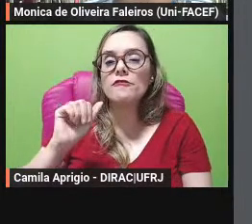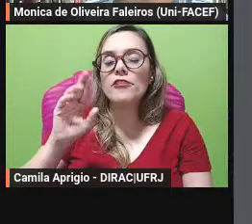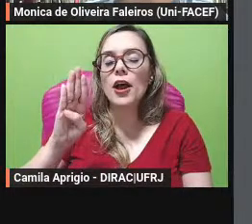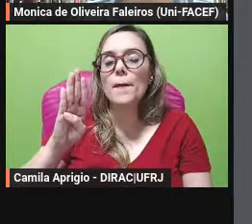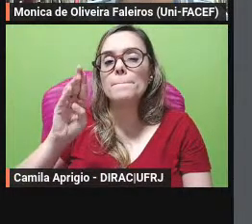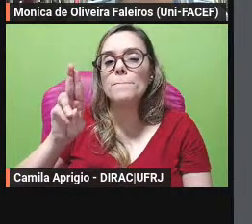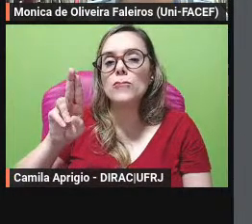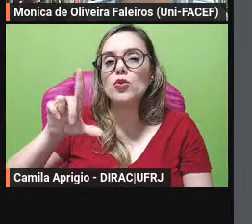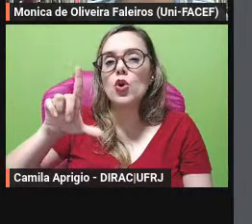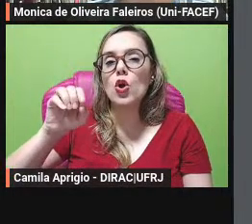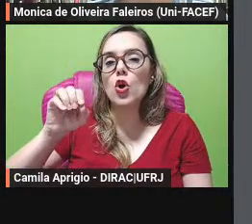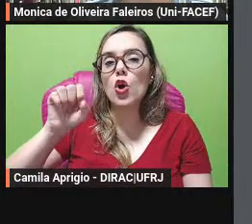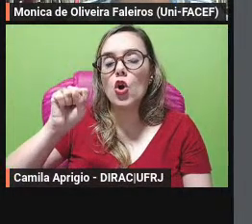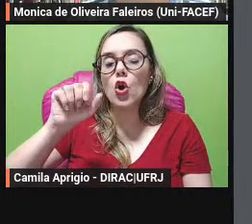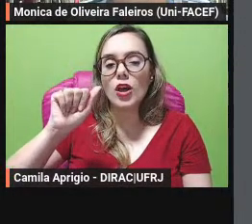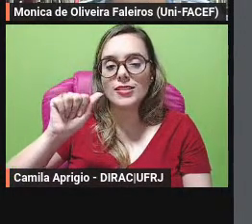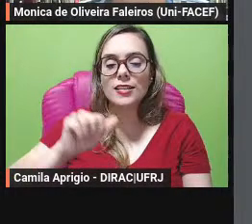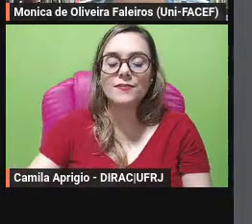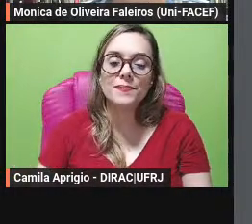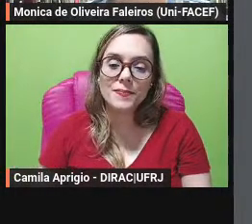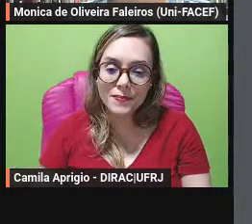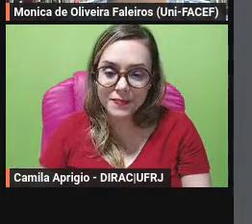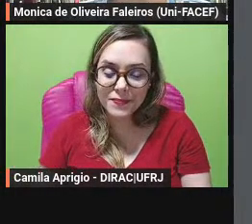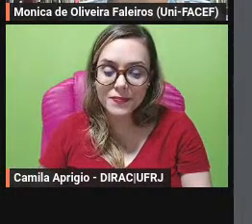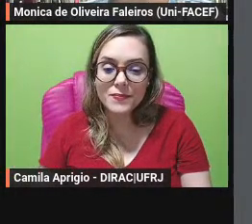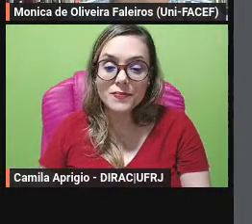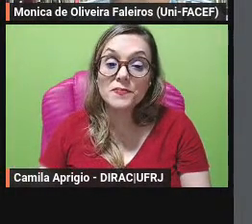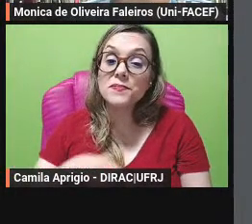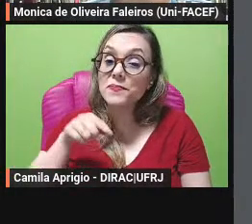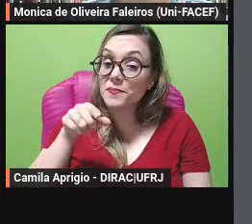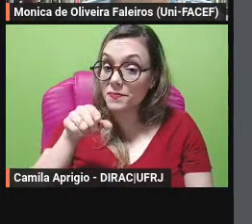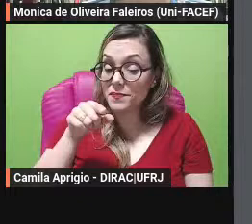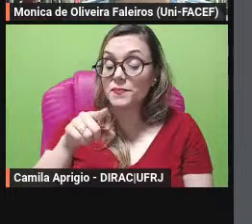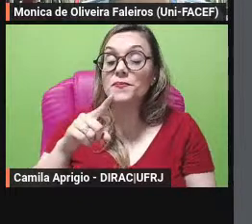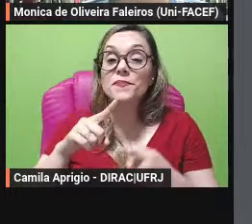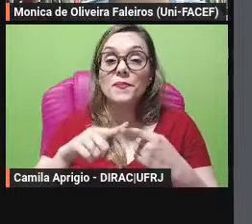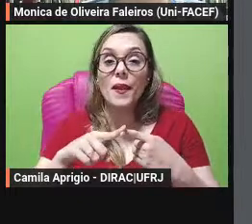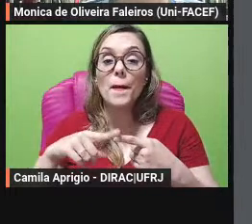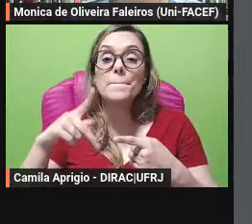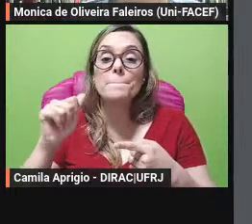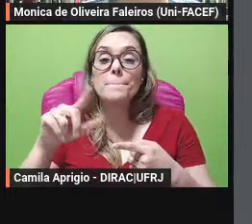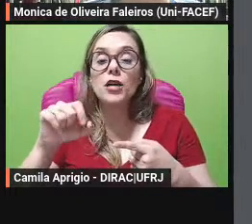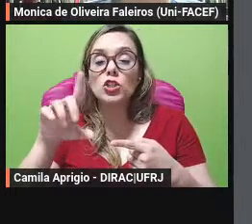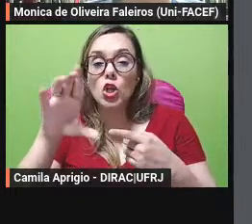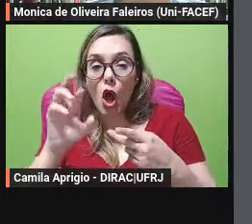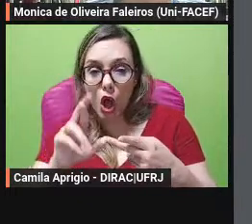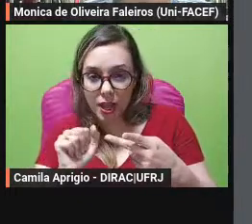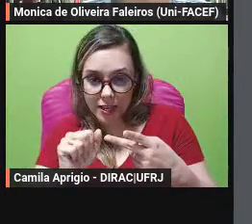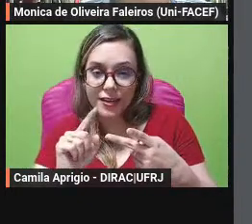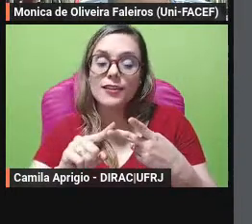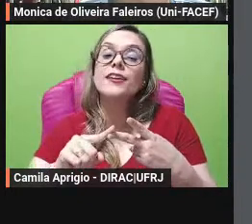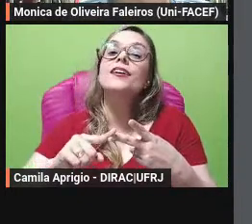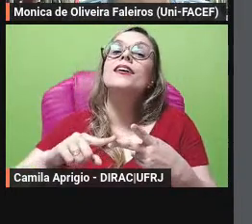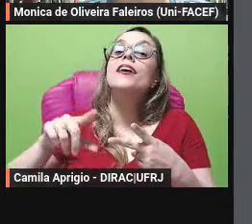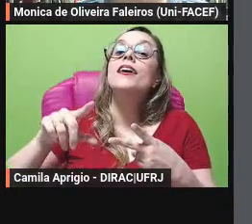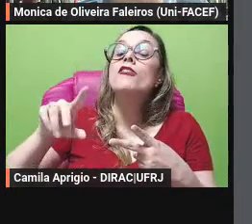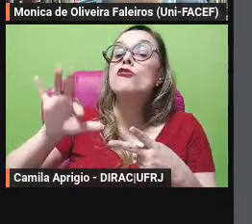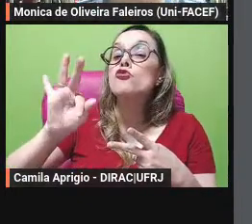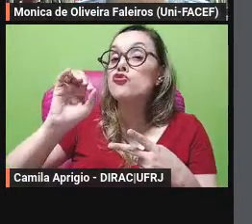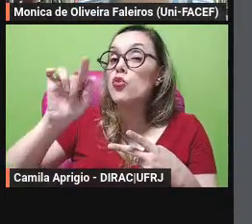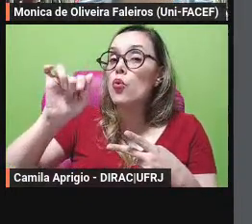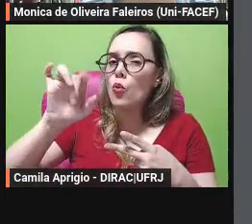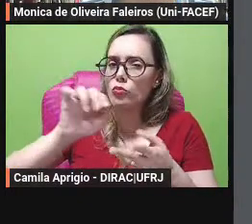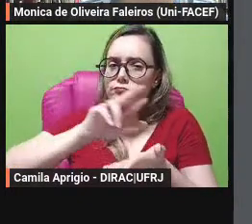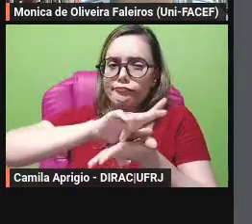caixa ou lá que outro nome tenha de Pandora e o fogo bom Vênus a deusa da Amora foi